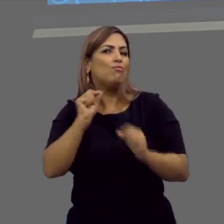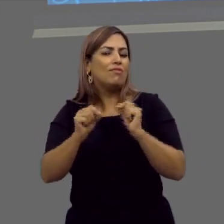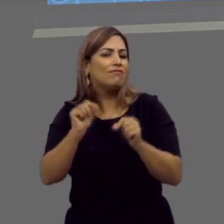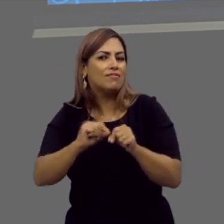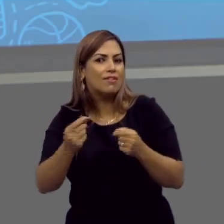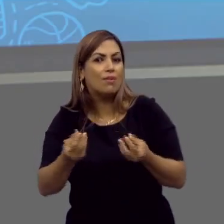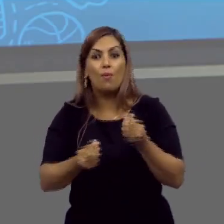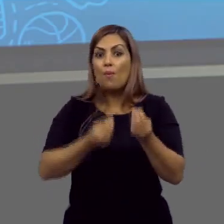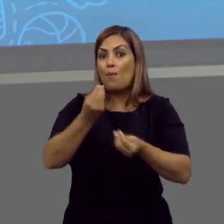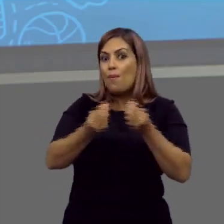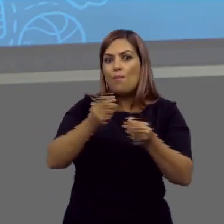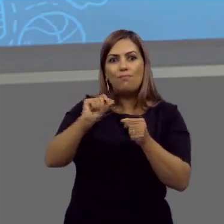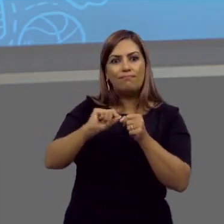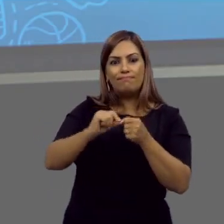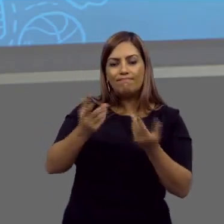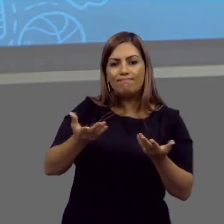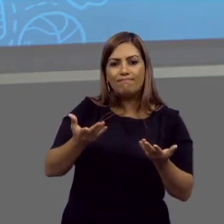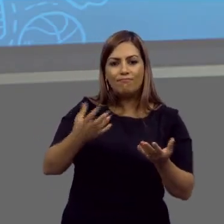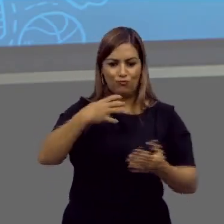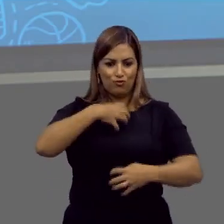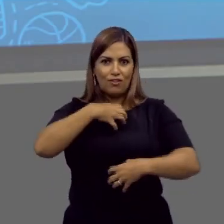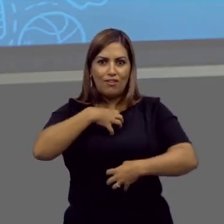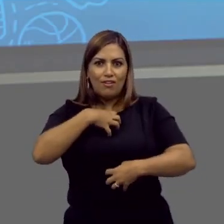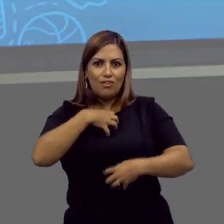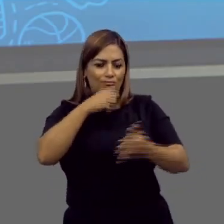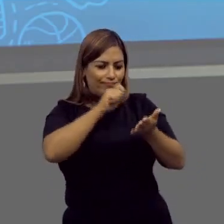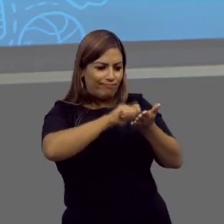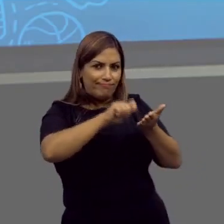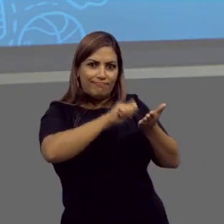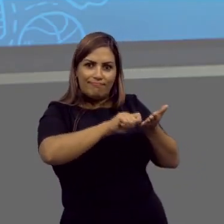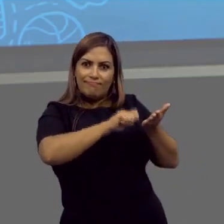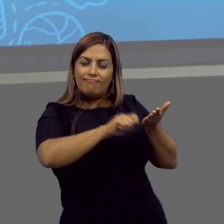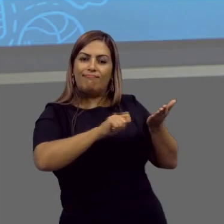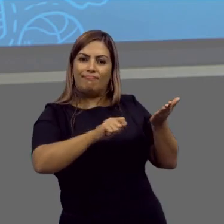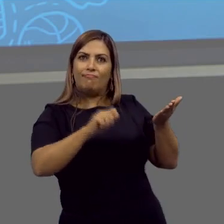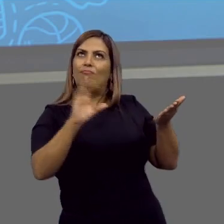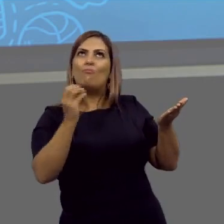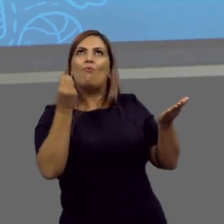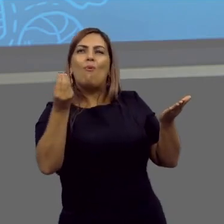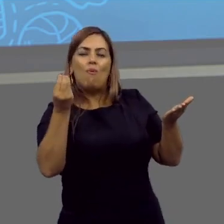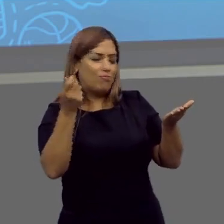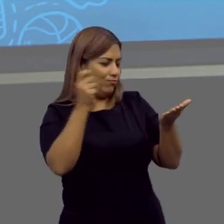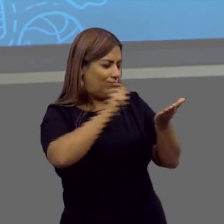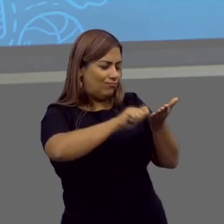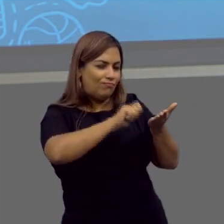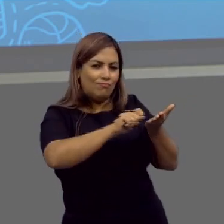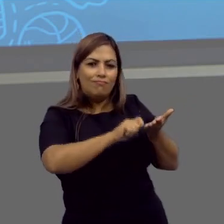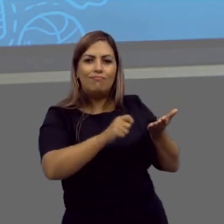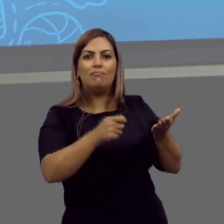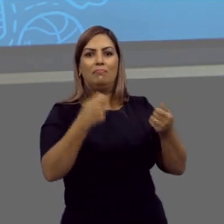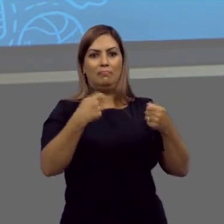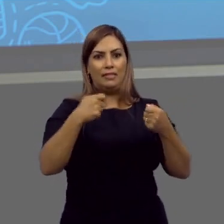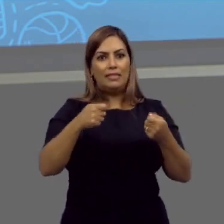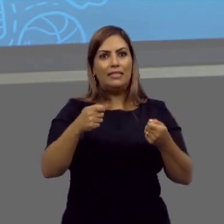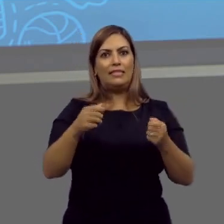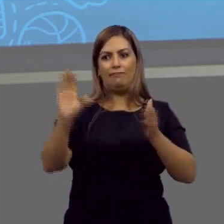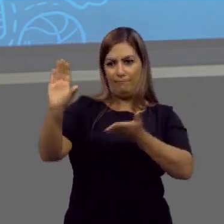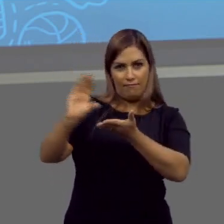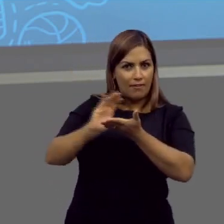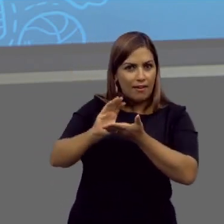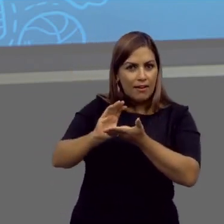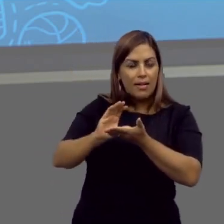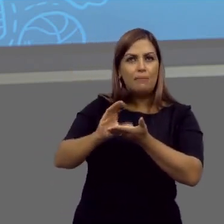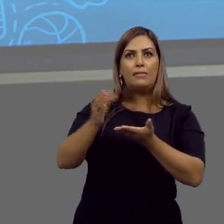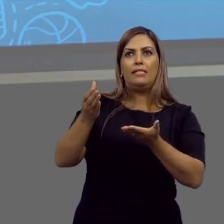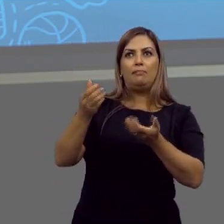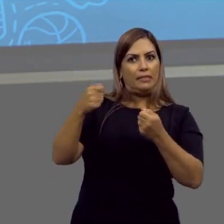O que deve ser feito? Como deve ser feito? O modo? O modo que isso deve acontecer? Como? Como que... Ah, deve ser feito por verbas